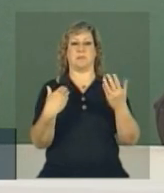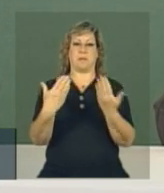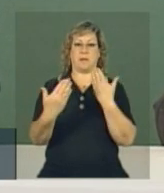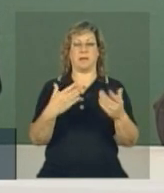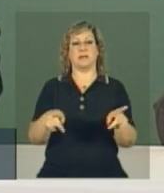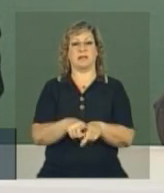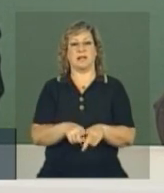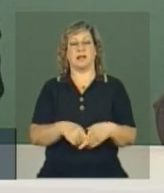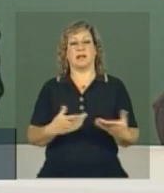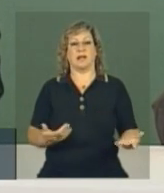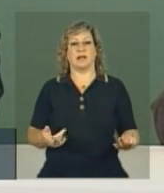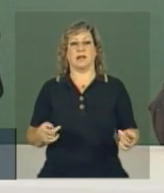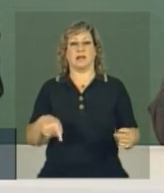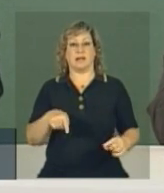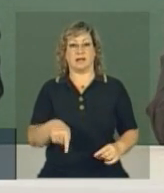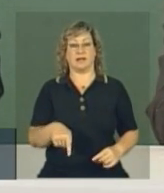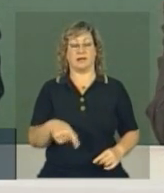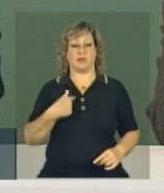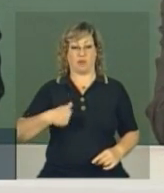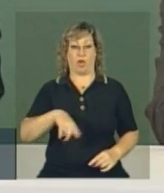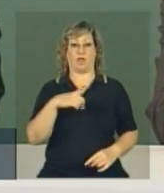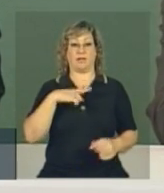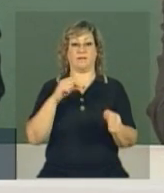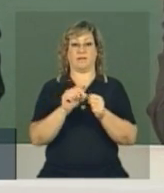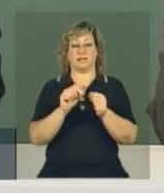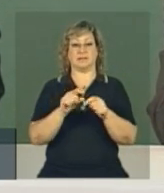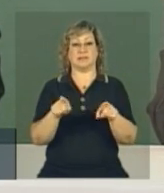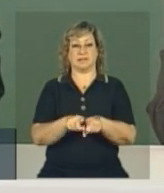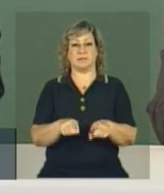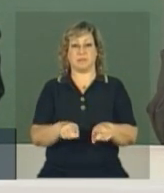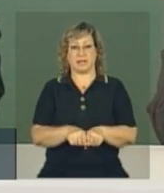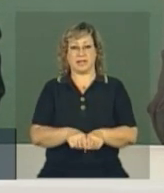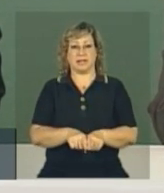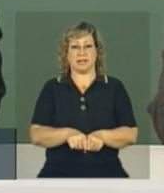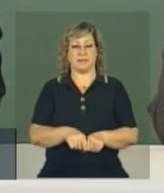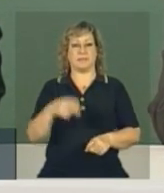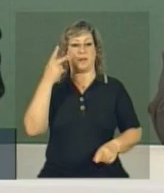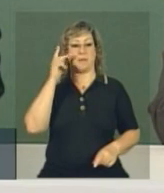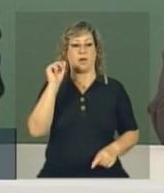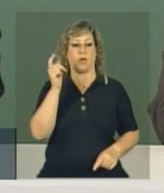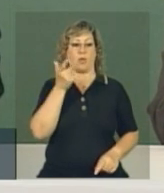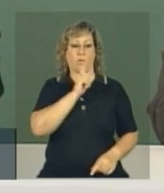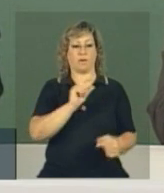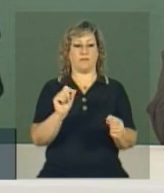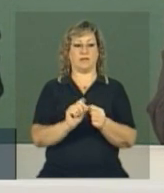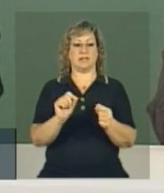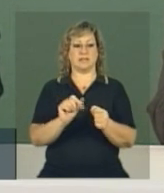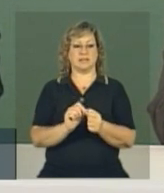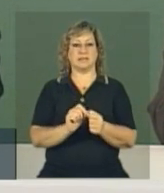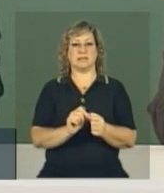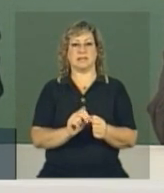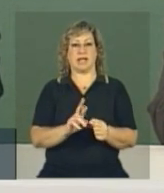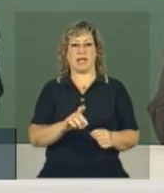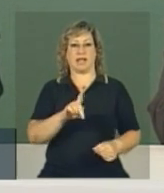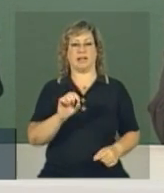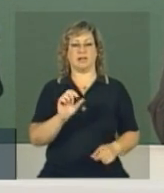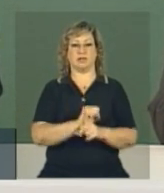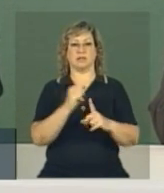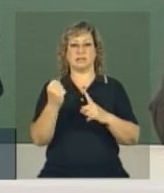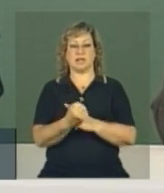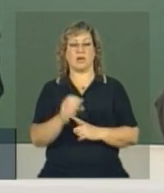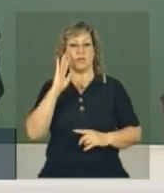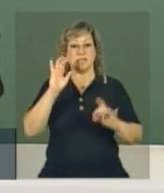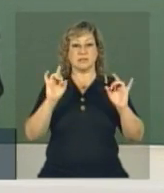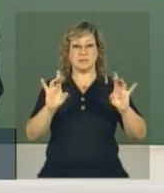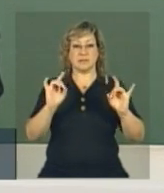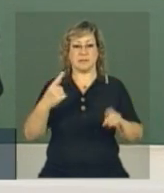E nós estamos também dialogando para construir uma rede social específica para o aluno de Ciências